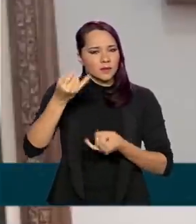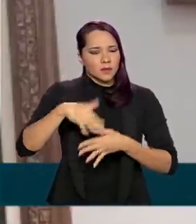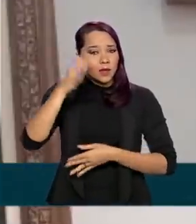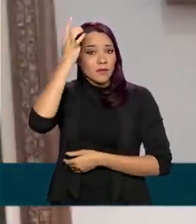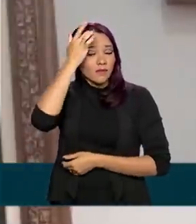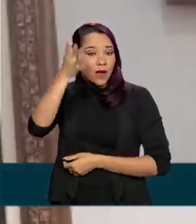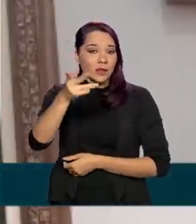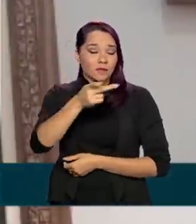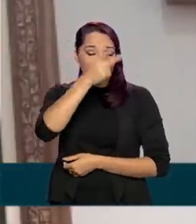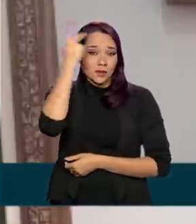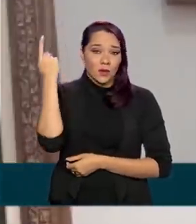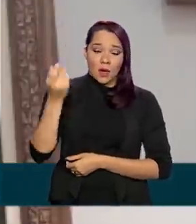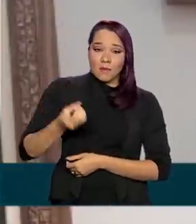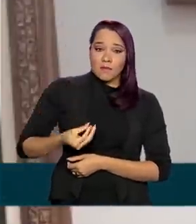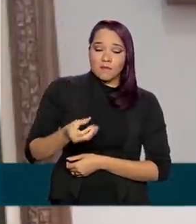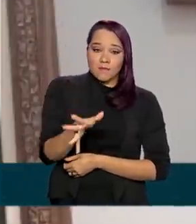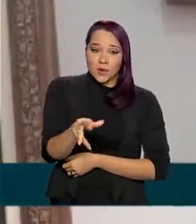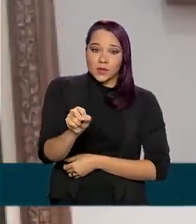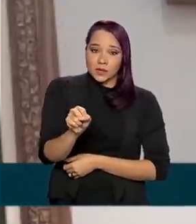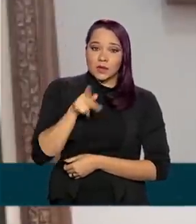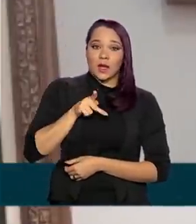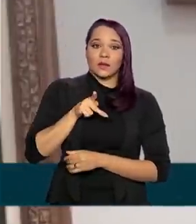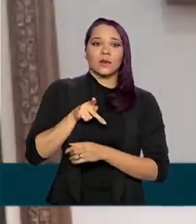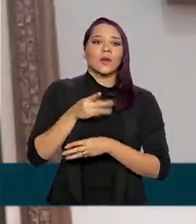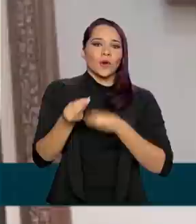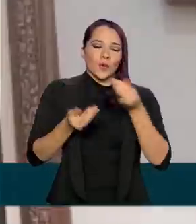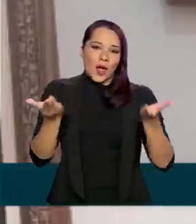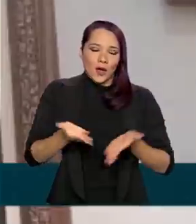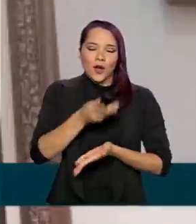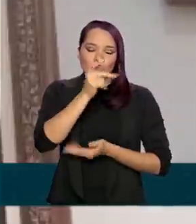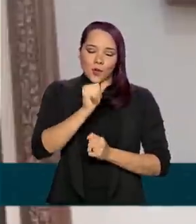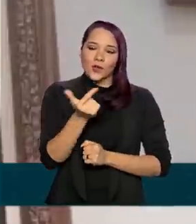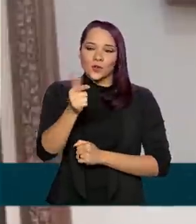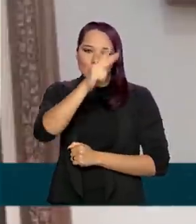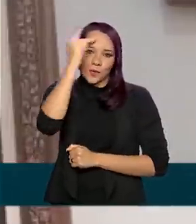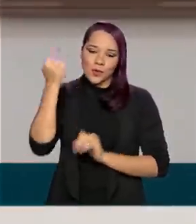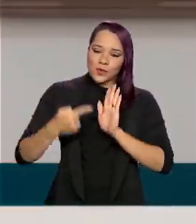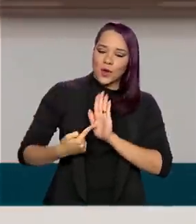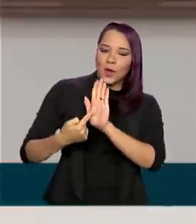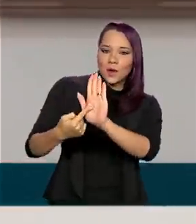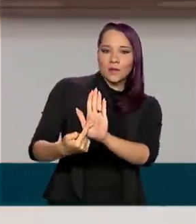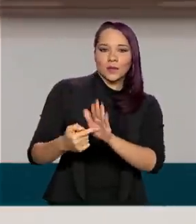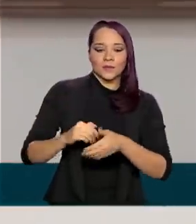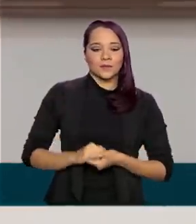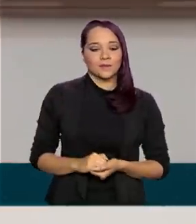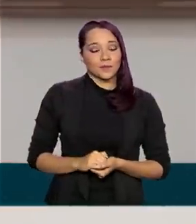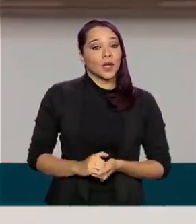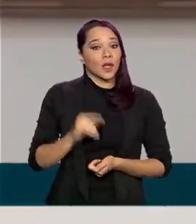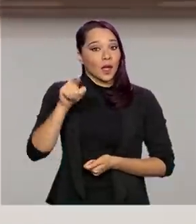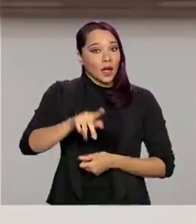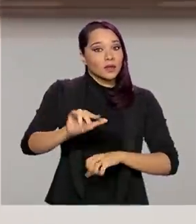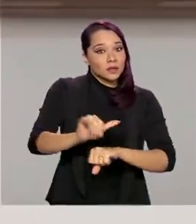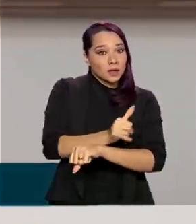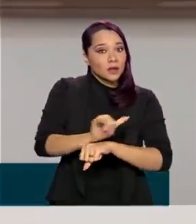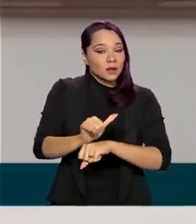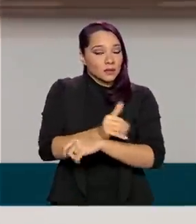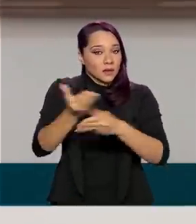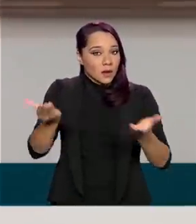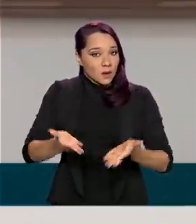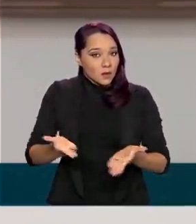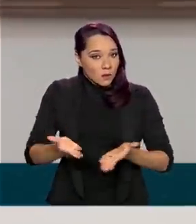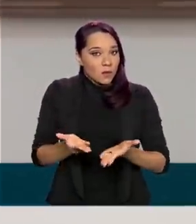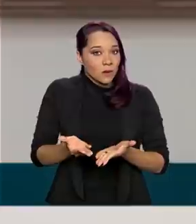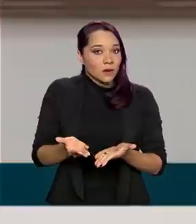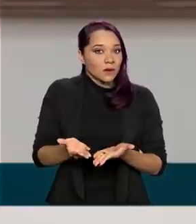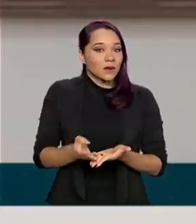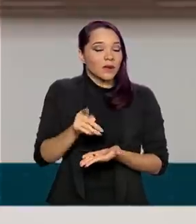para a vida dos aposentados o fato do procedimento poder ser feito por procuração. Essa medida feita agora, que